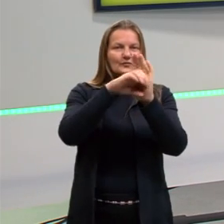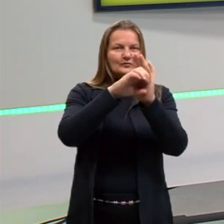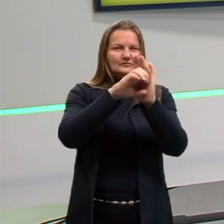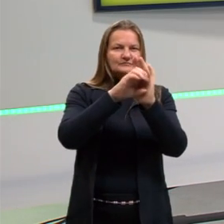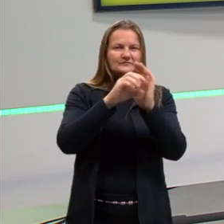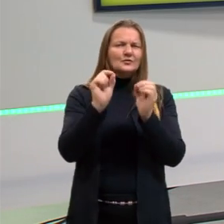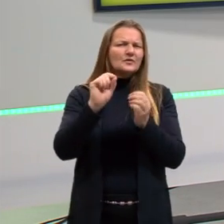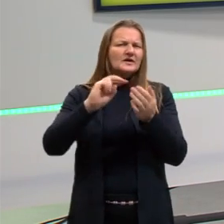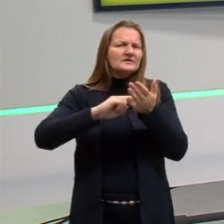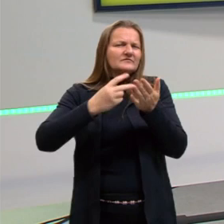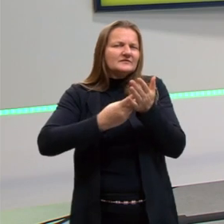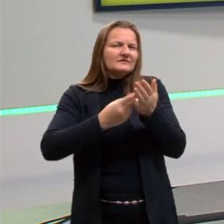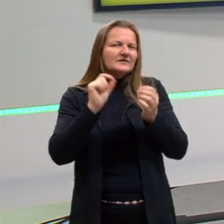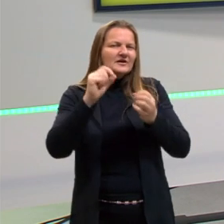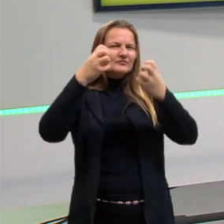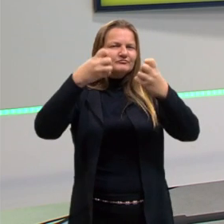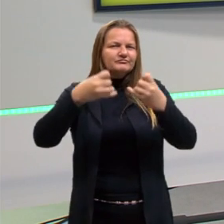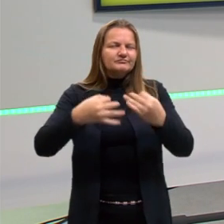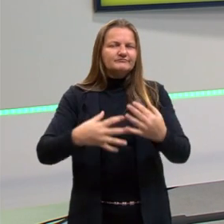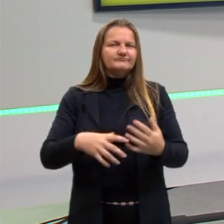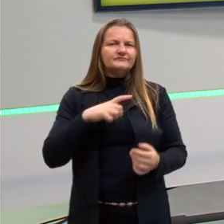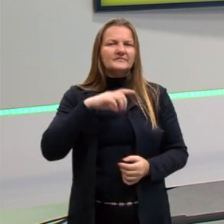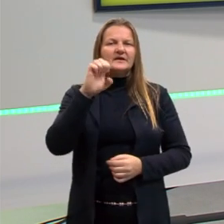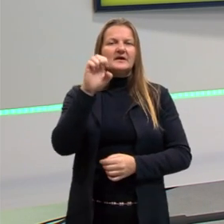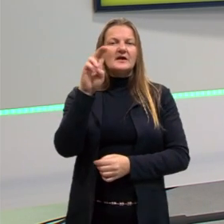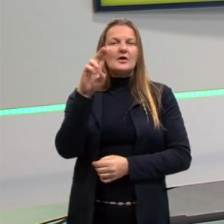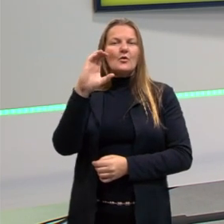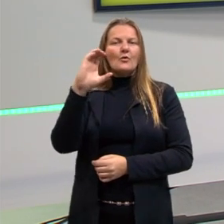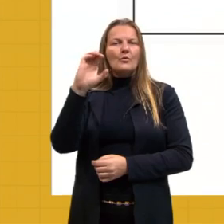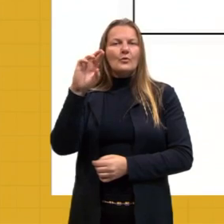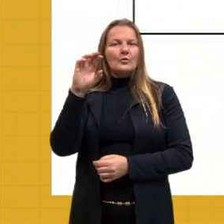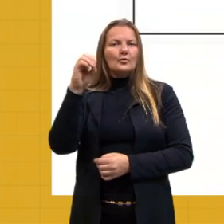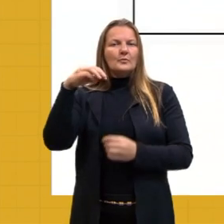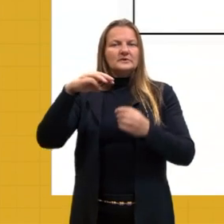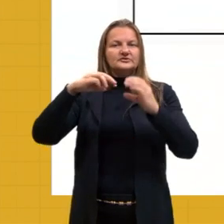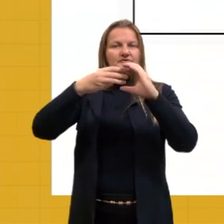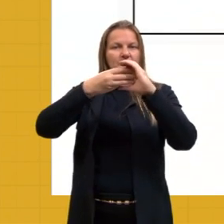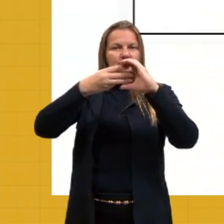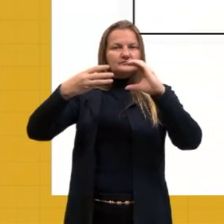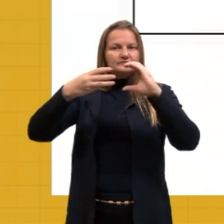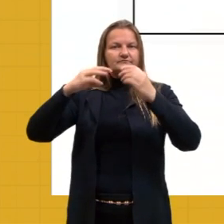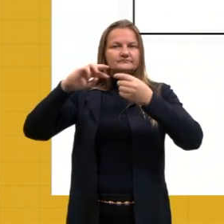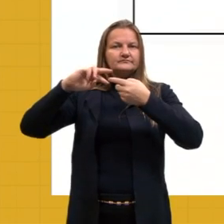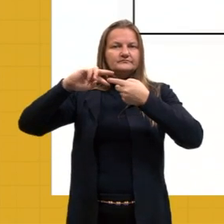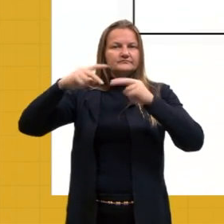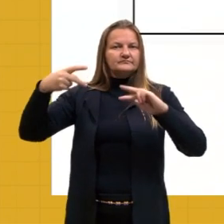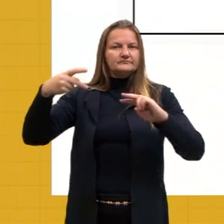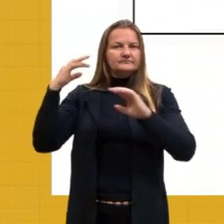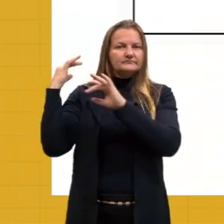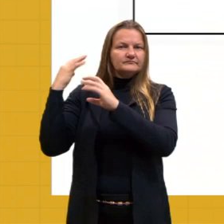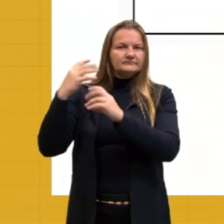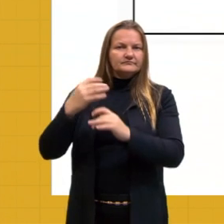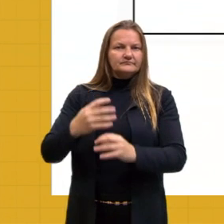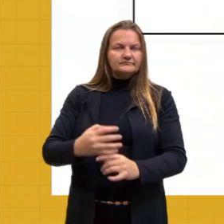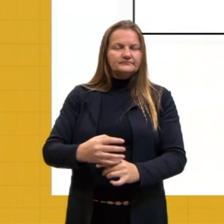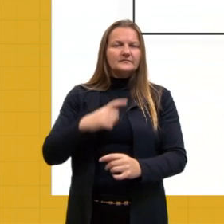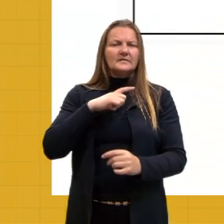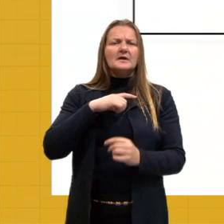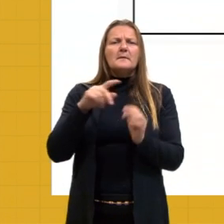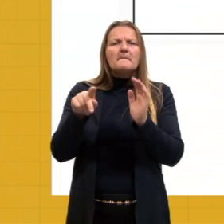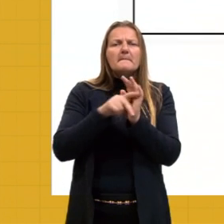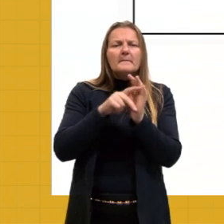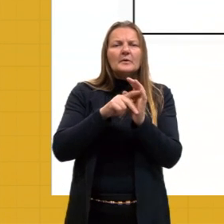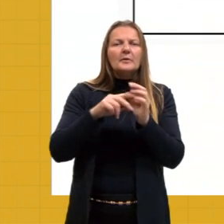o que quer dizer isso? Na eucromatina, os genes estão ativos e a cromatina está